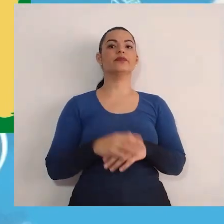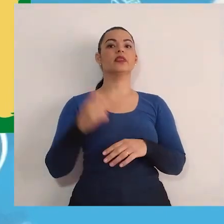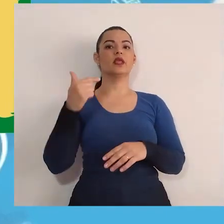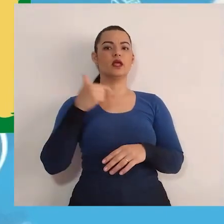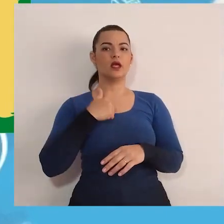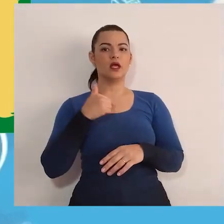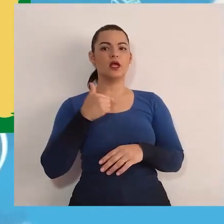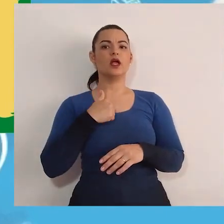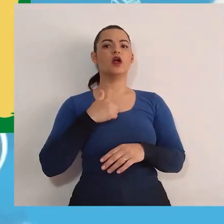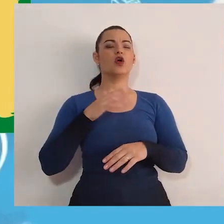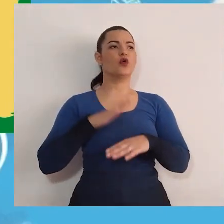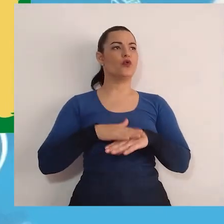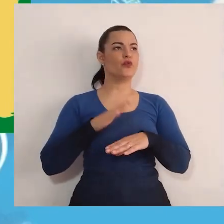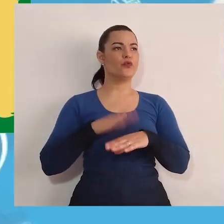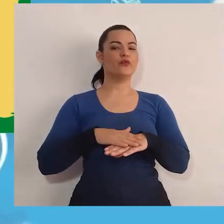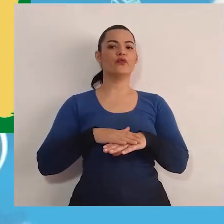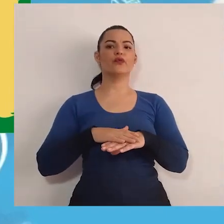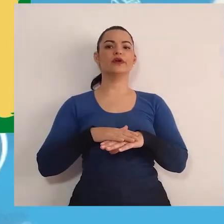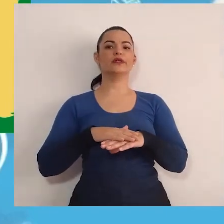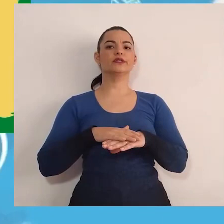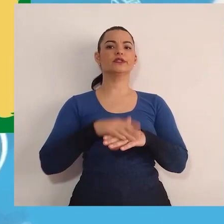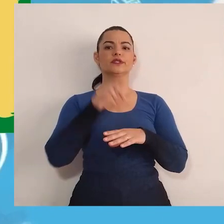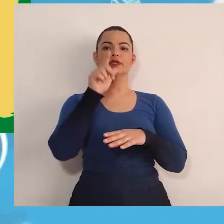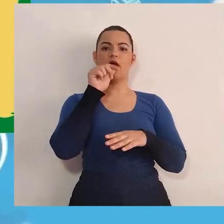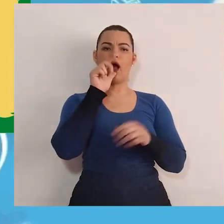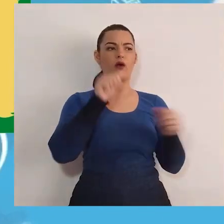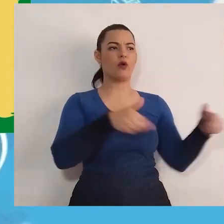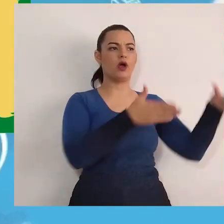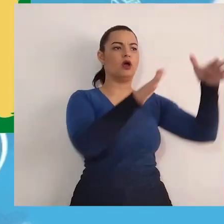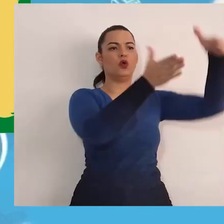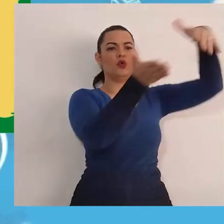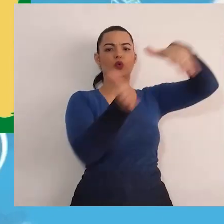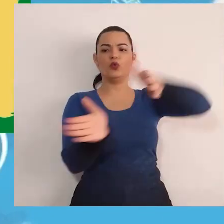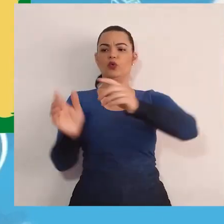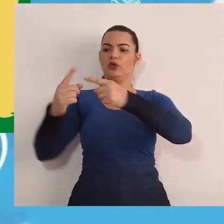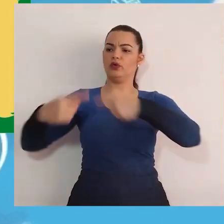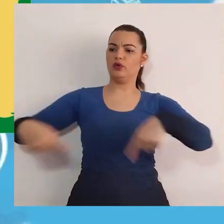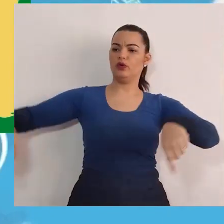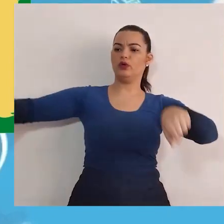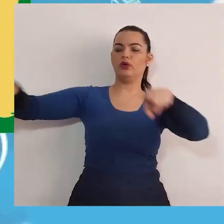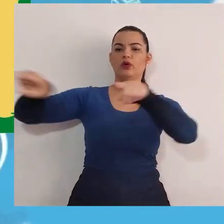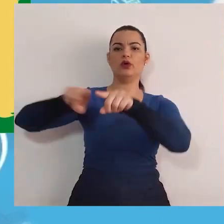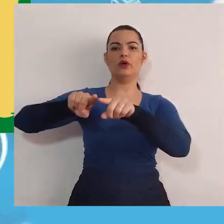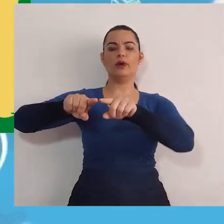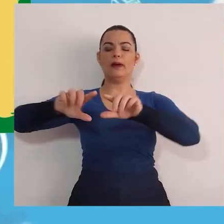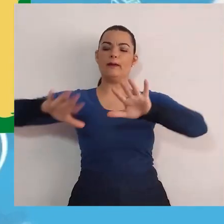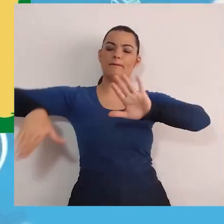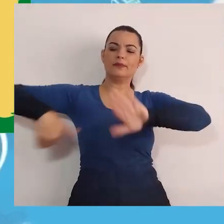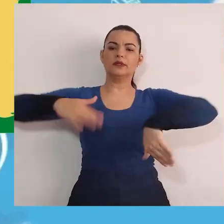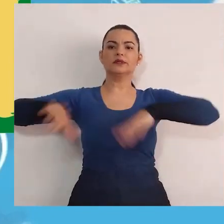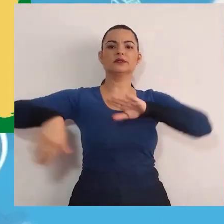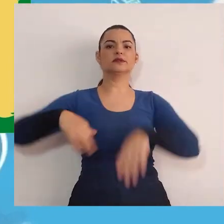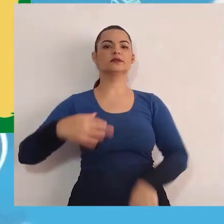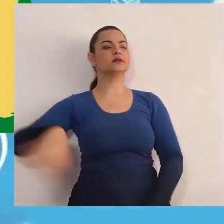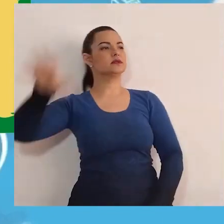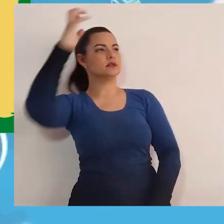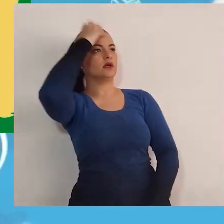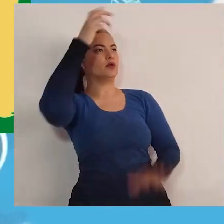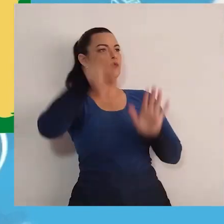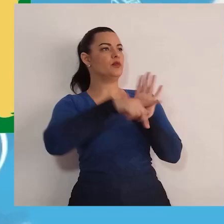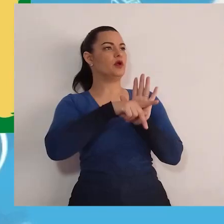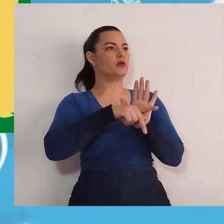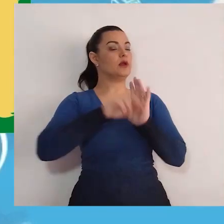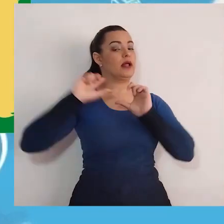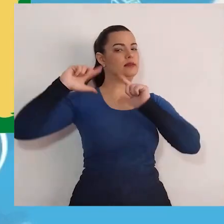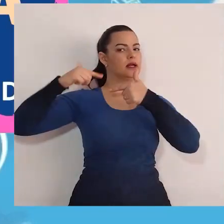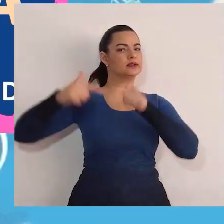fizesse a piscina real. Em time que está ganhando, Não se mexe. Pela tradição, Vote